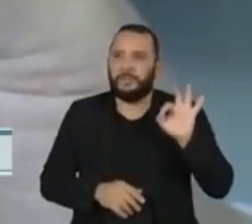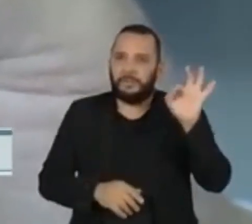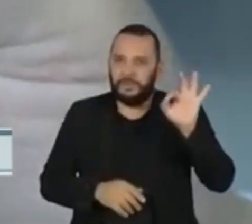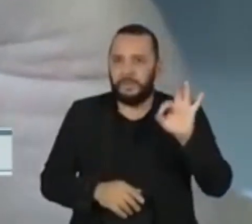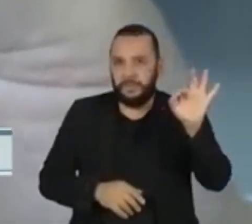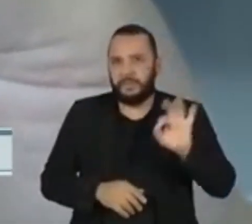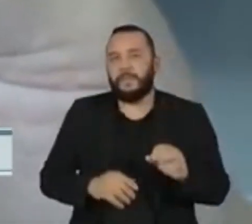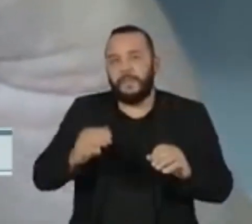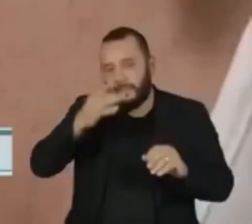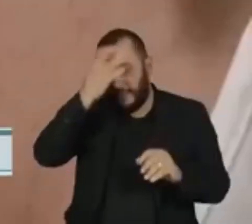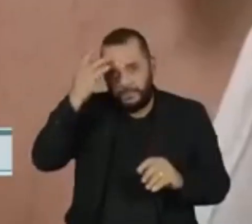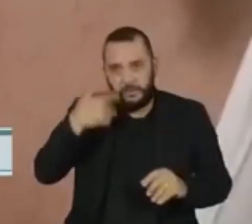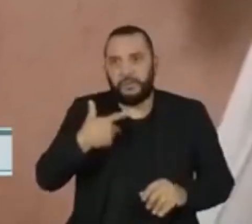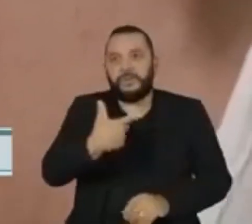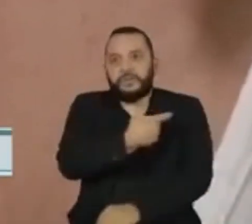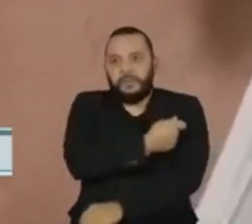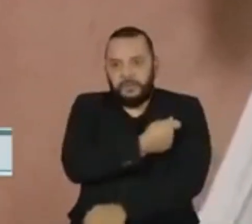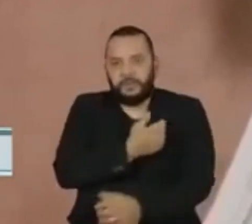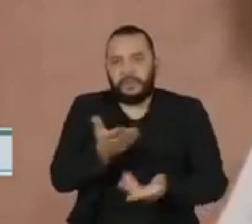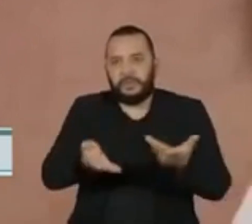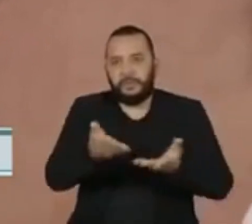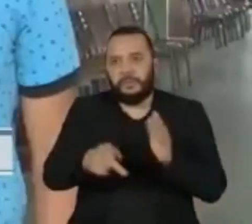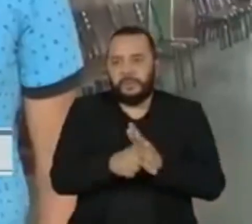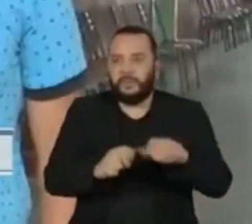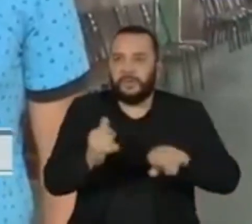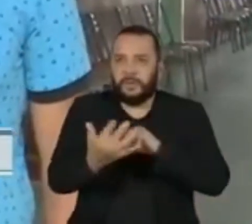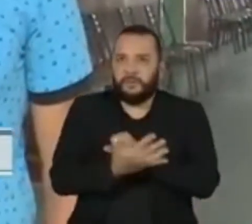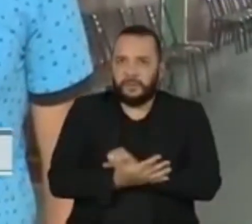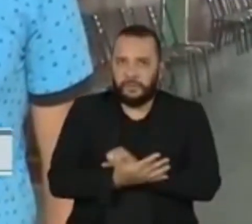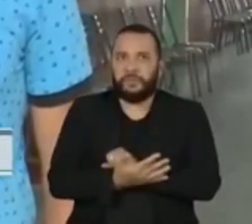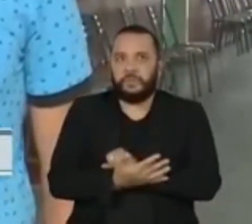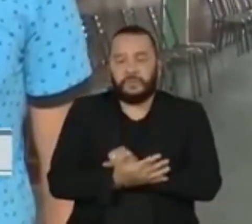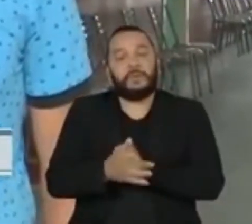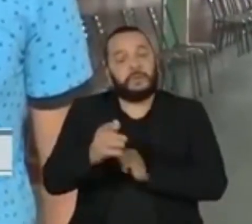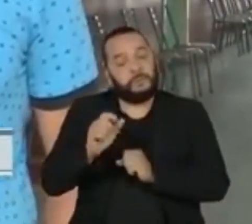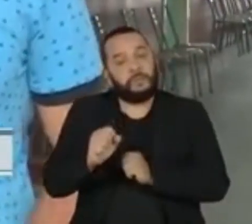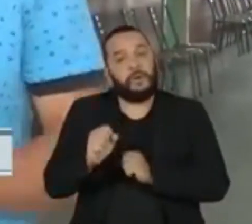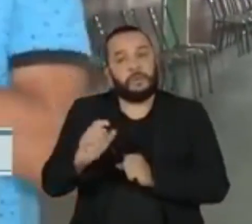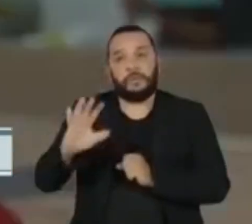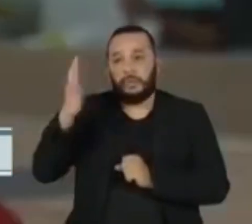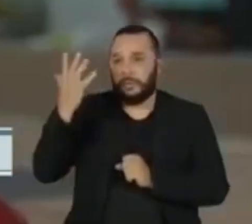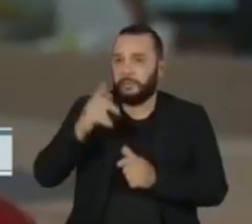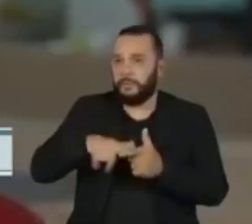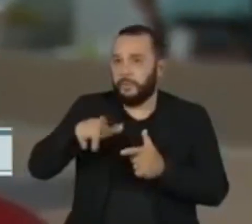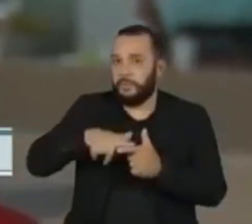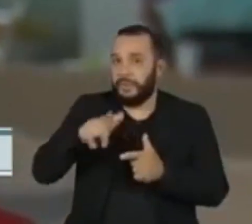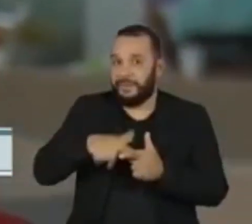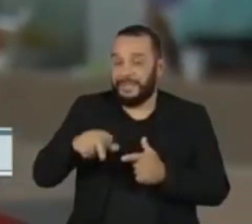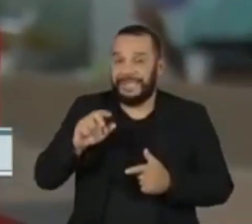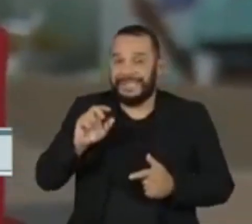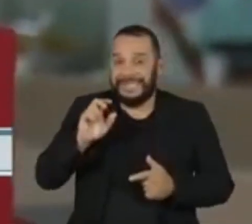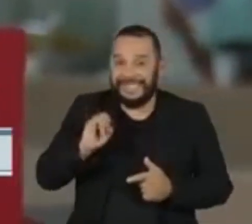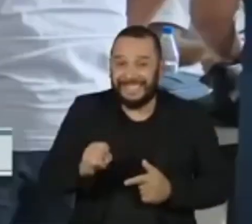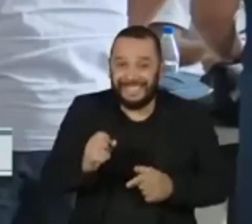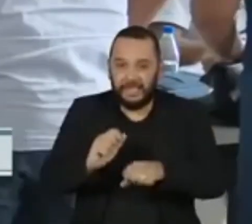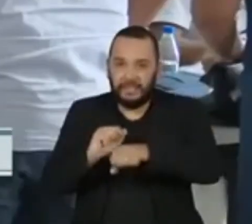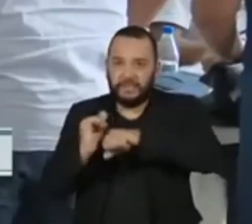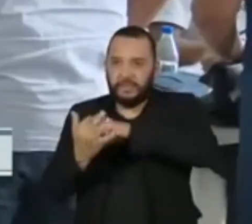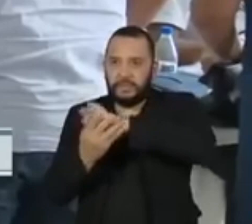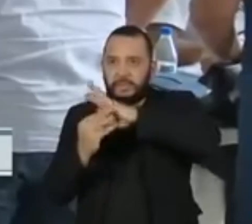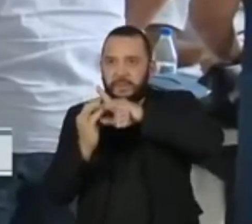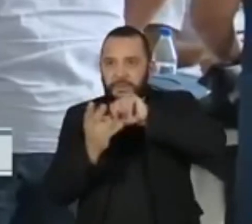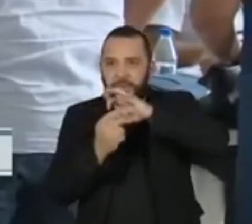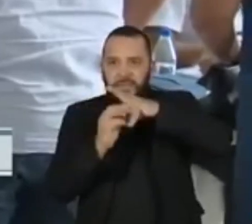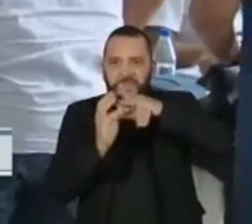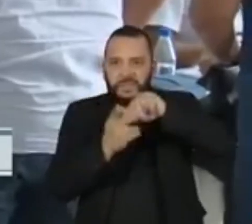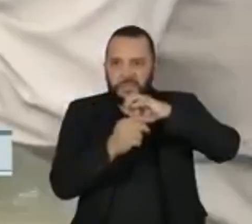mais atualizada da vacina contra a Covid, fato que pode se tornar um problema ainda maior caso novas subvariantes, como